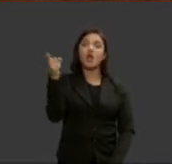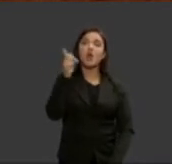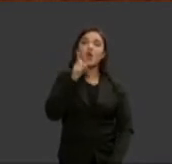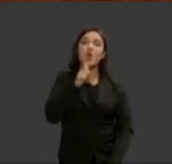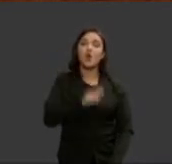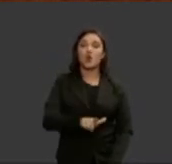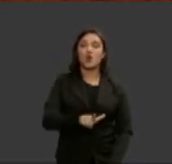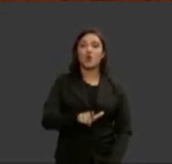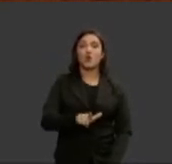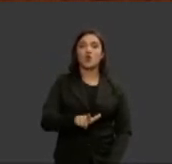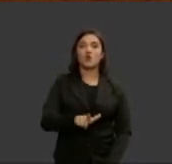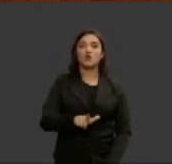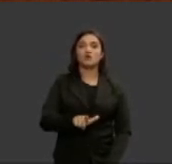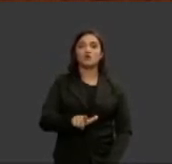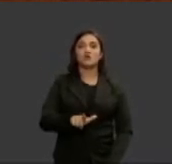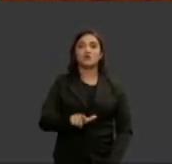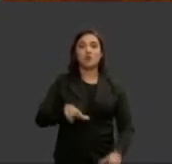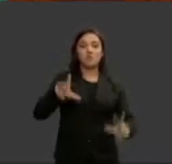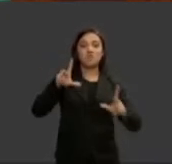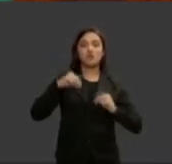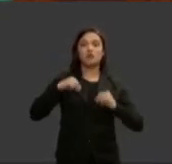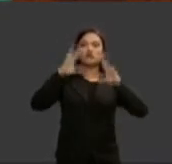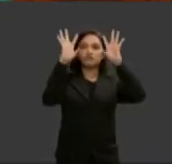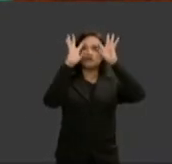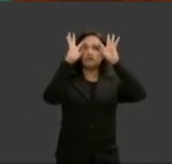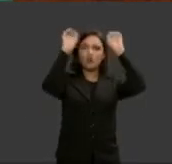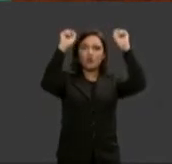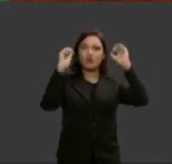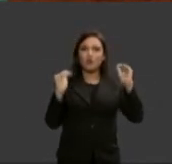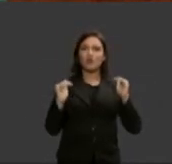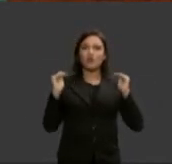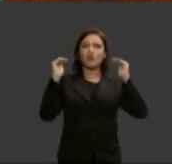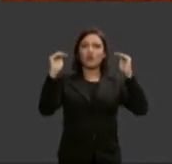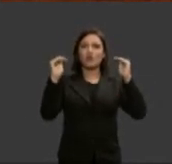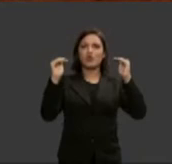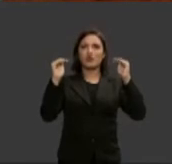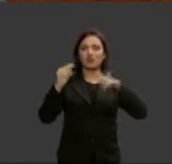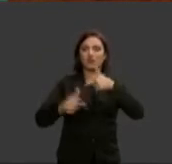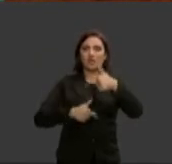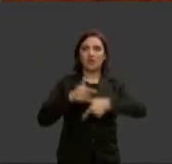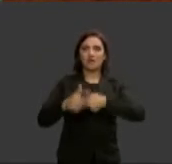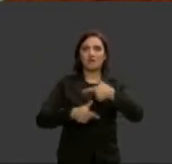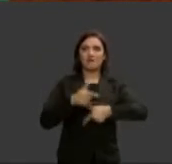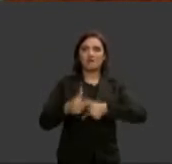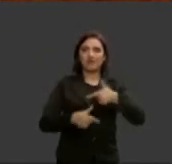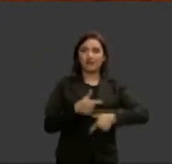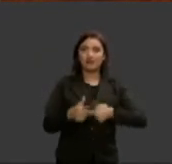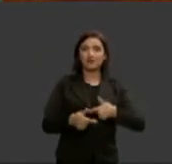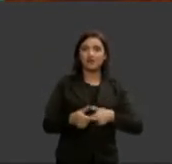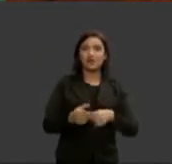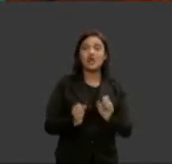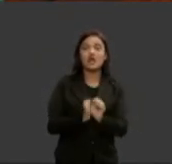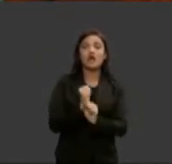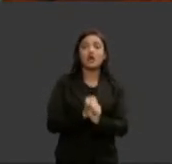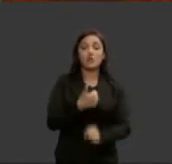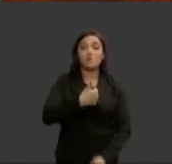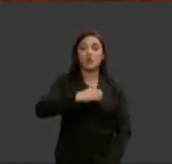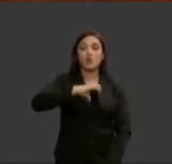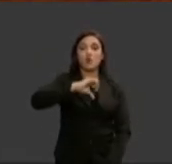no tribunal superior no tribunal superior do trabalho isso em dezembro de 1990